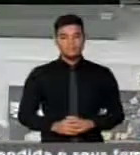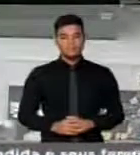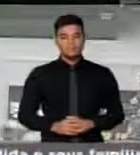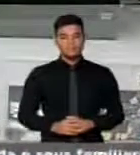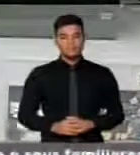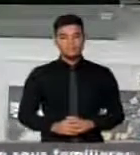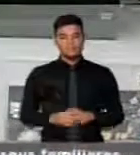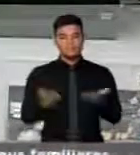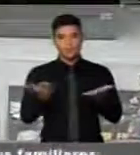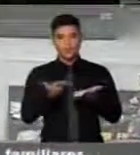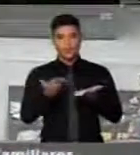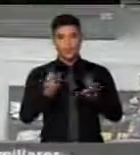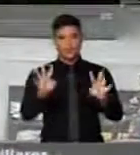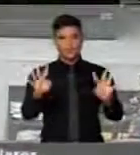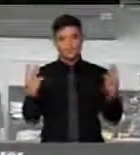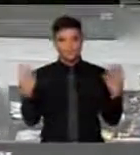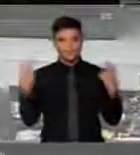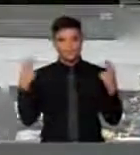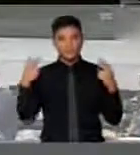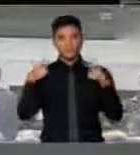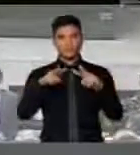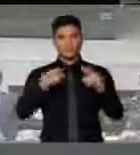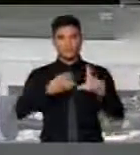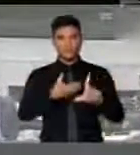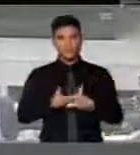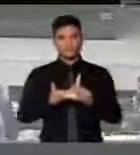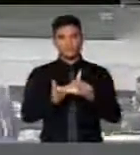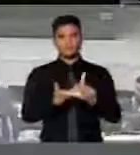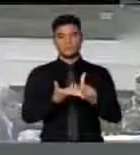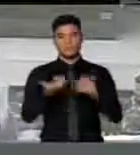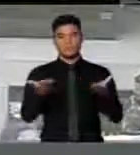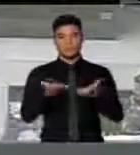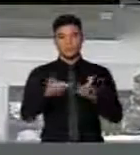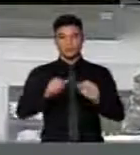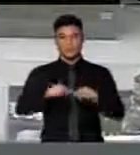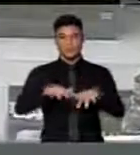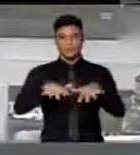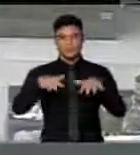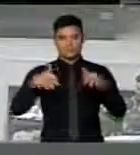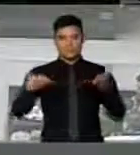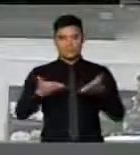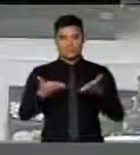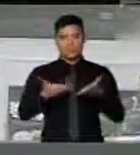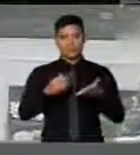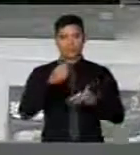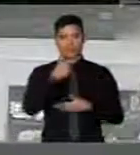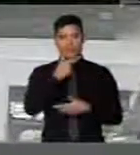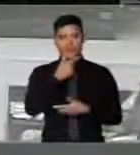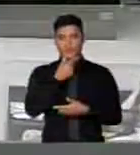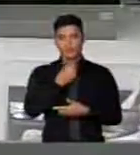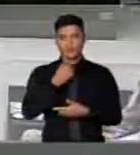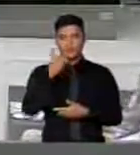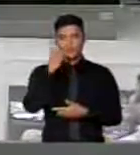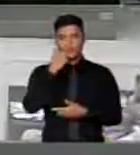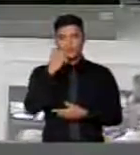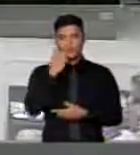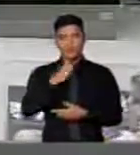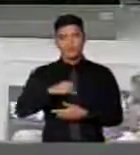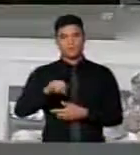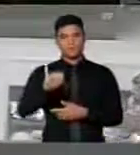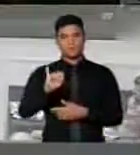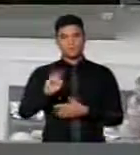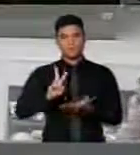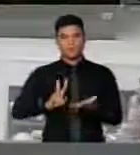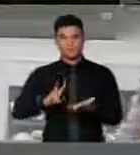Você acompanha a sessão da Câmara dos Deputados. Quem fará uso da palavra será, agora neste momento, se